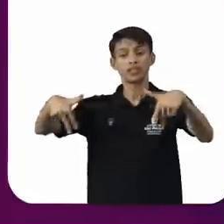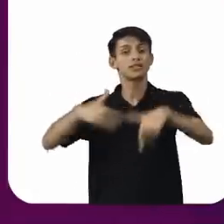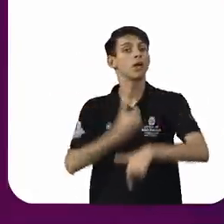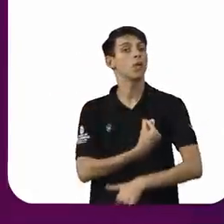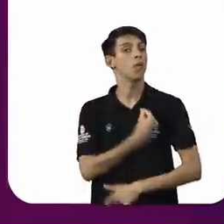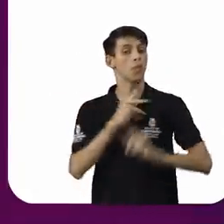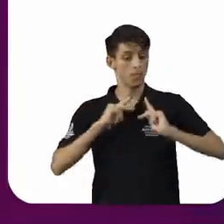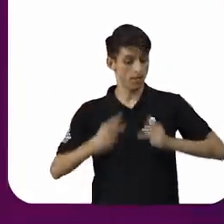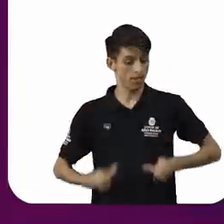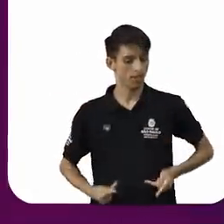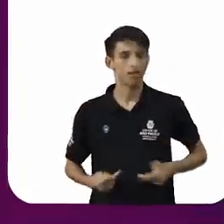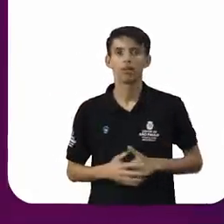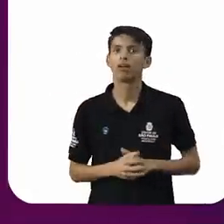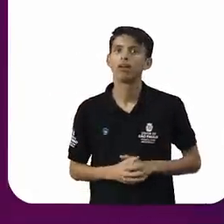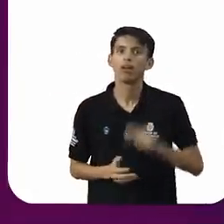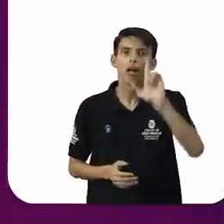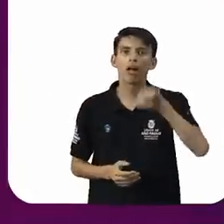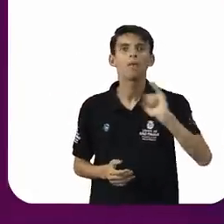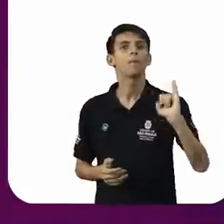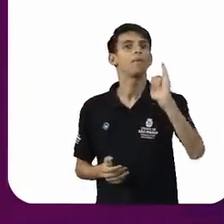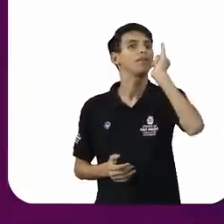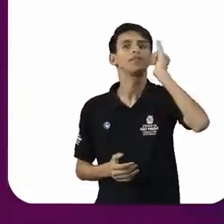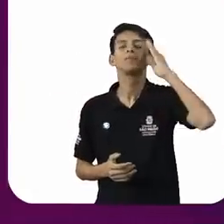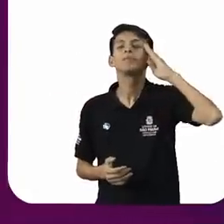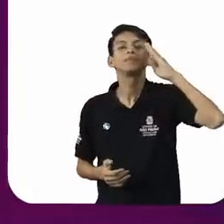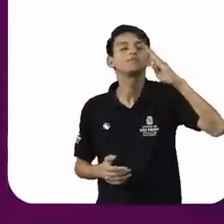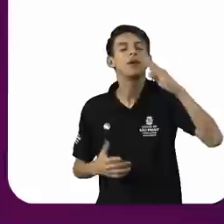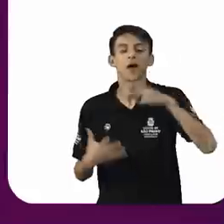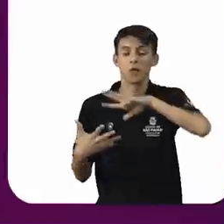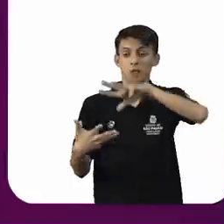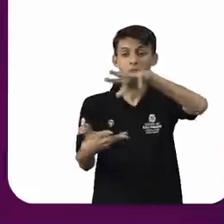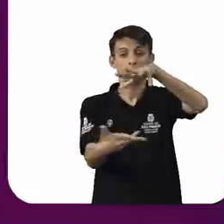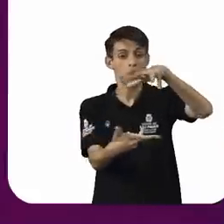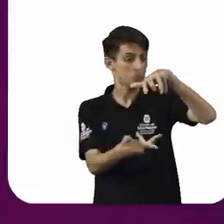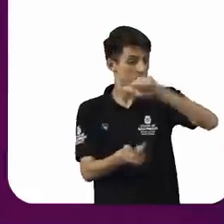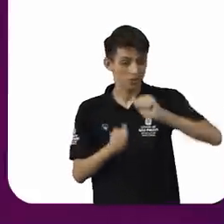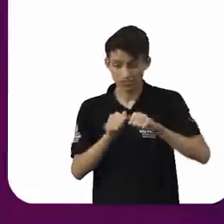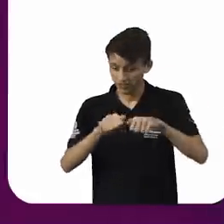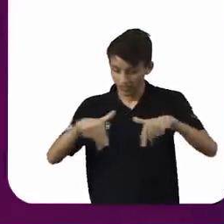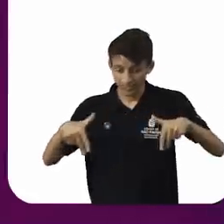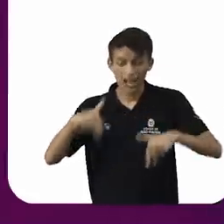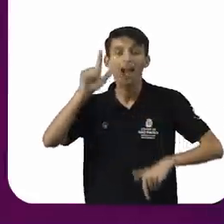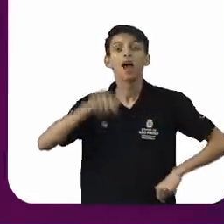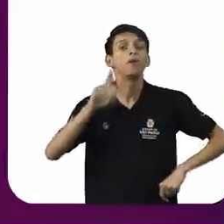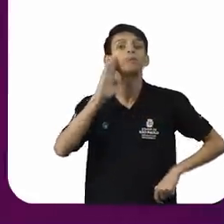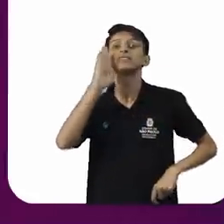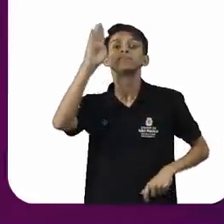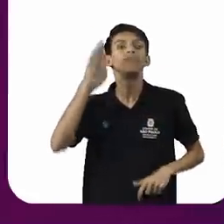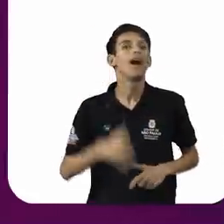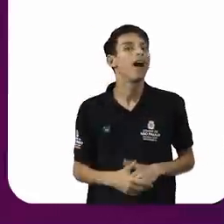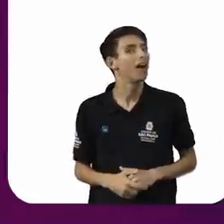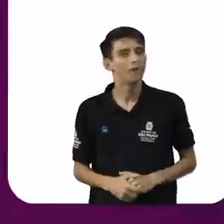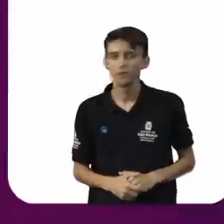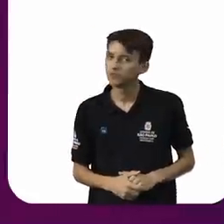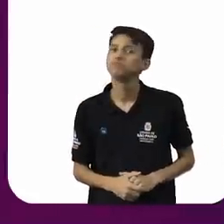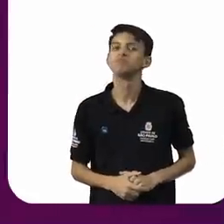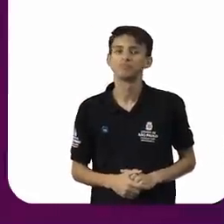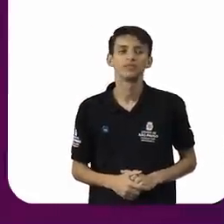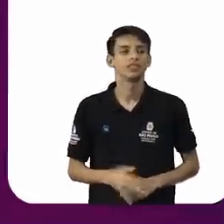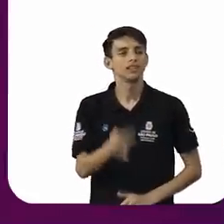humana, que é um dos maiores patrimônios da humanidade, é a diversidade. Essa associação entre